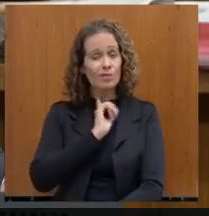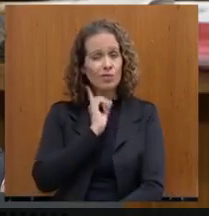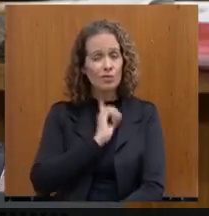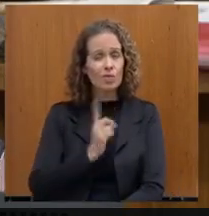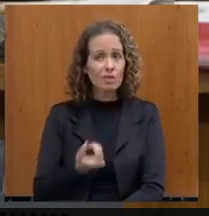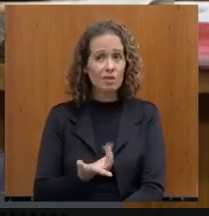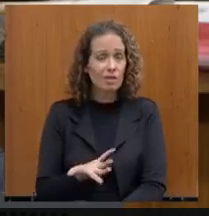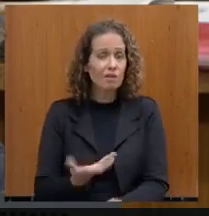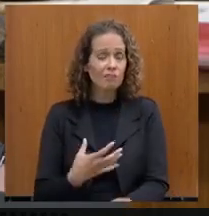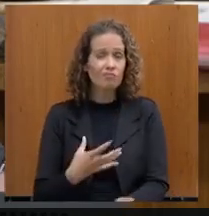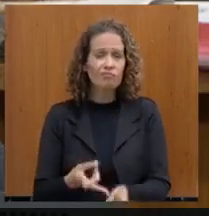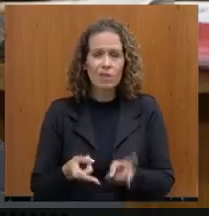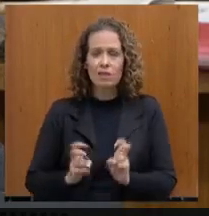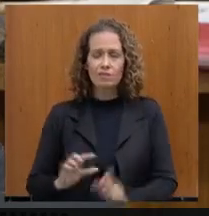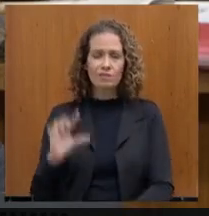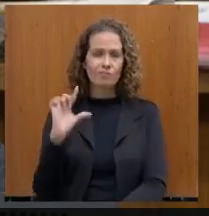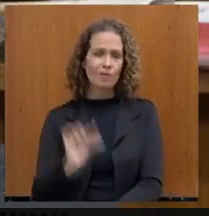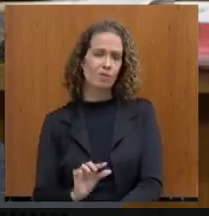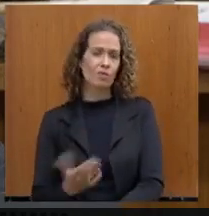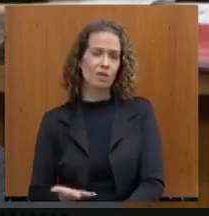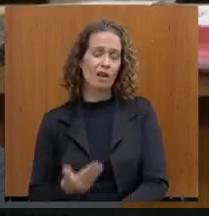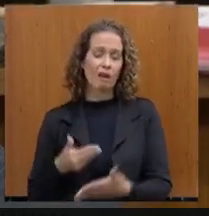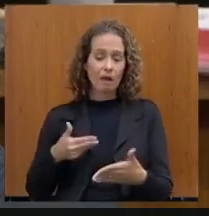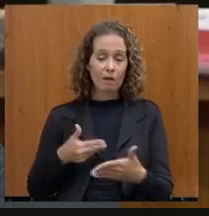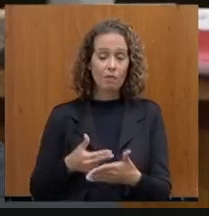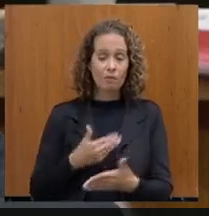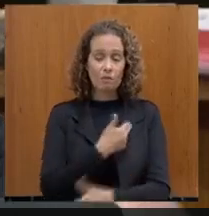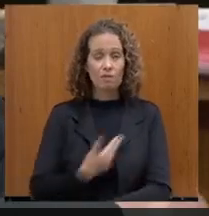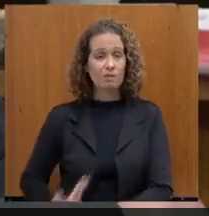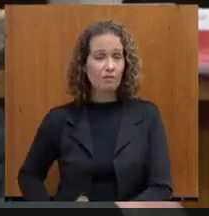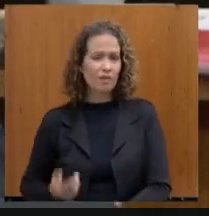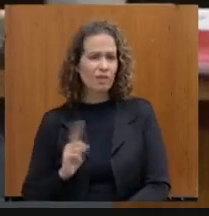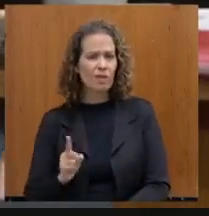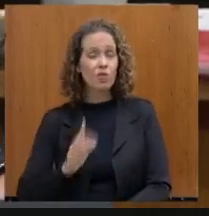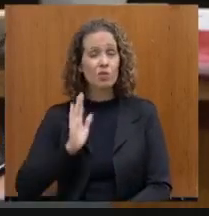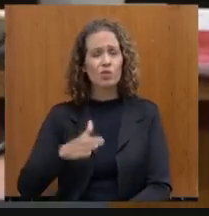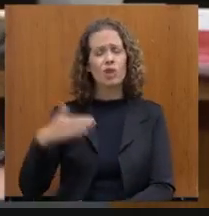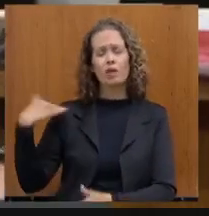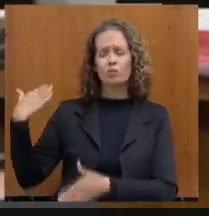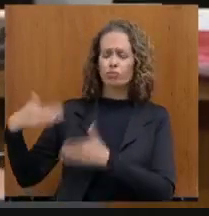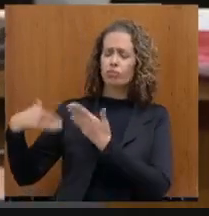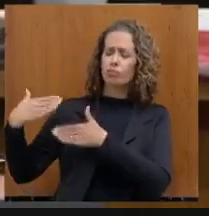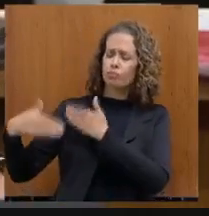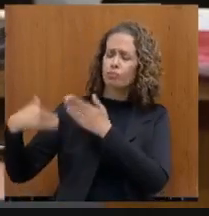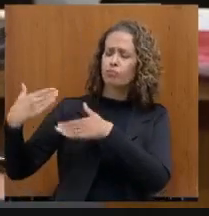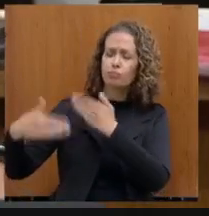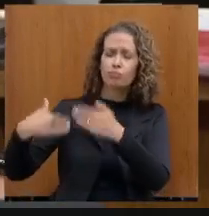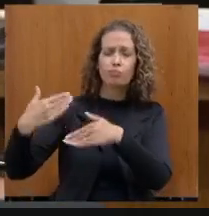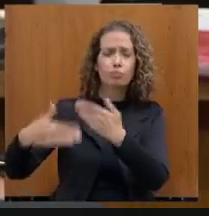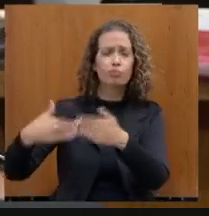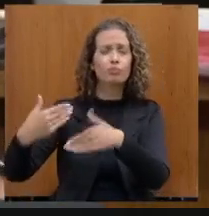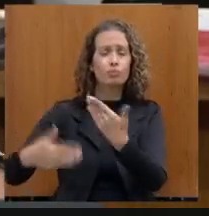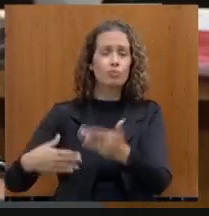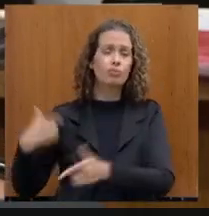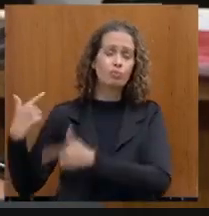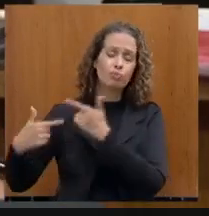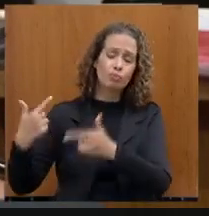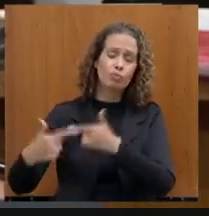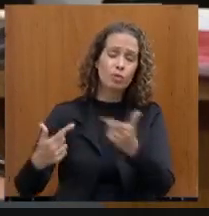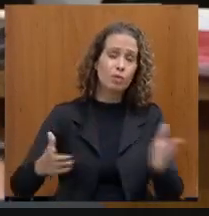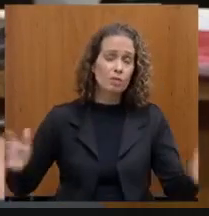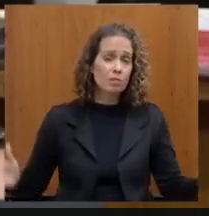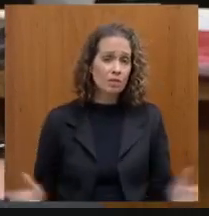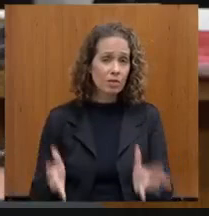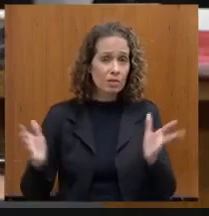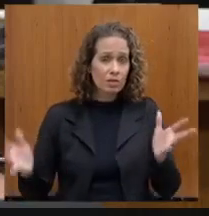muito ponderado. Isso não é de agora, não é desse governo. Já de alguns governos, vem sistematicamente fazendo um trabalho de incentivos